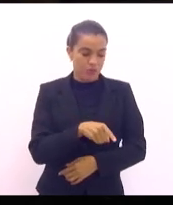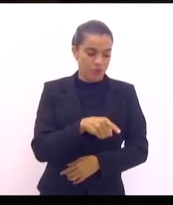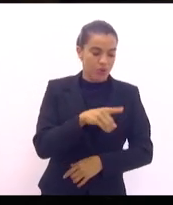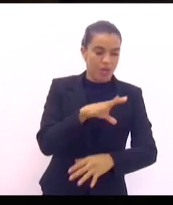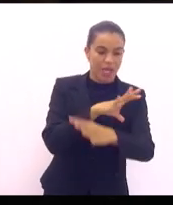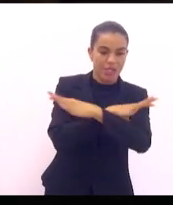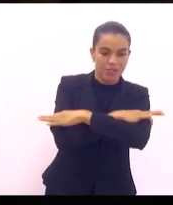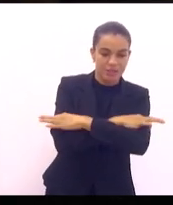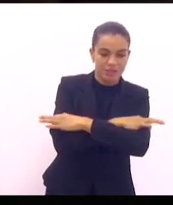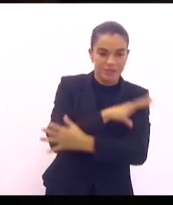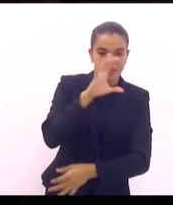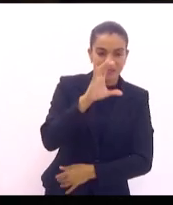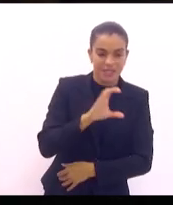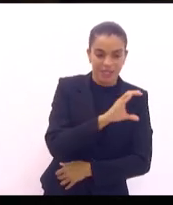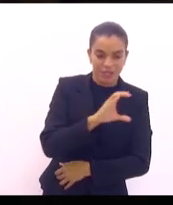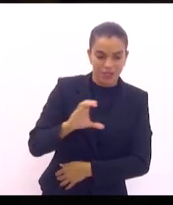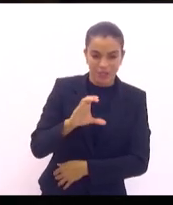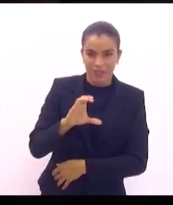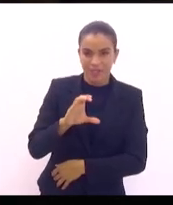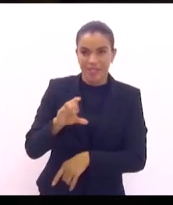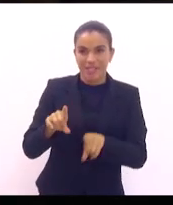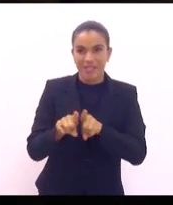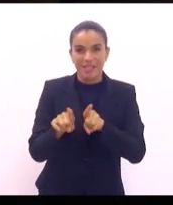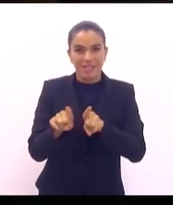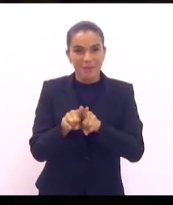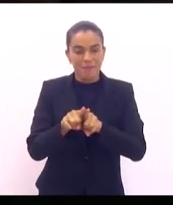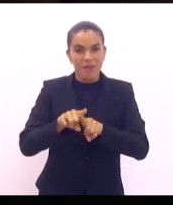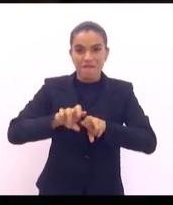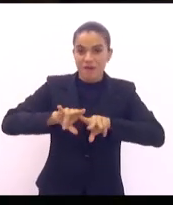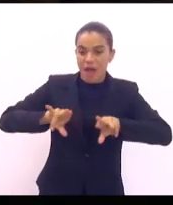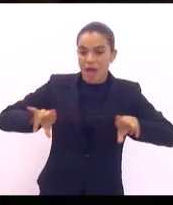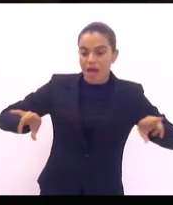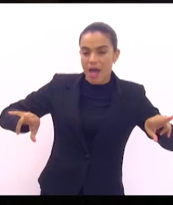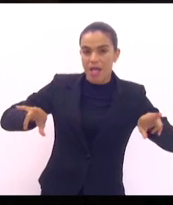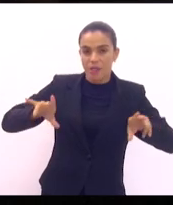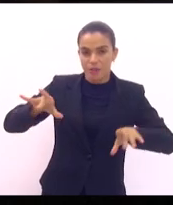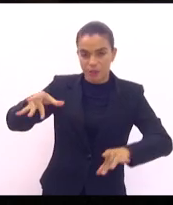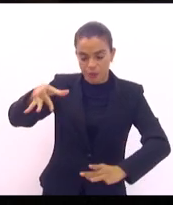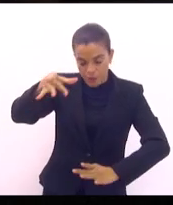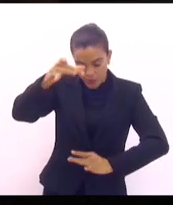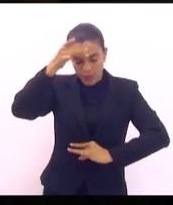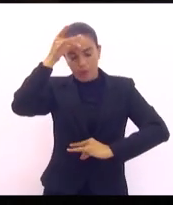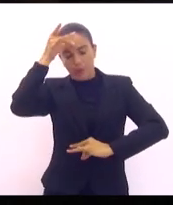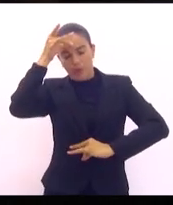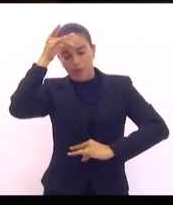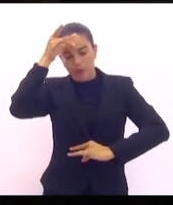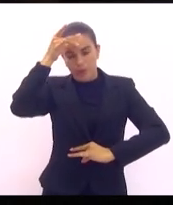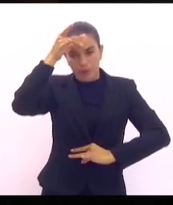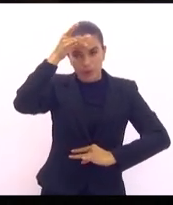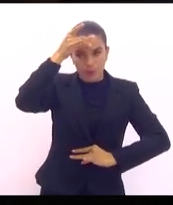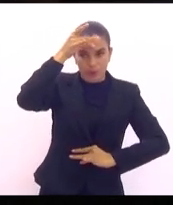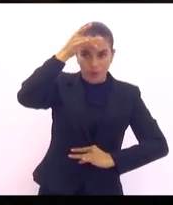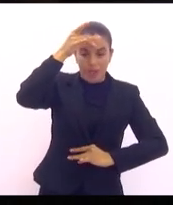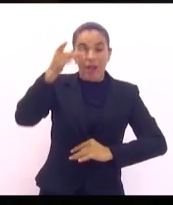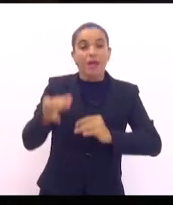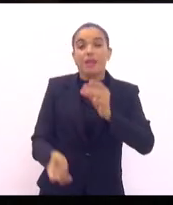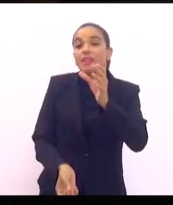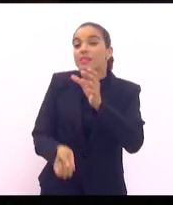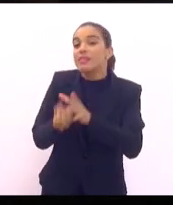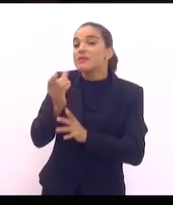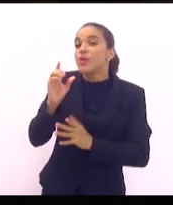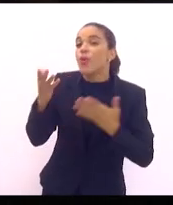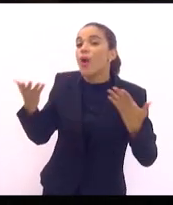catolicismo e fenômenos que aqui aconteciam de incorporação, nasceu a Umbanda,